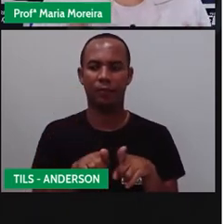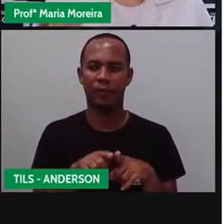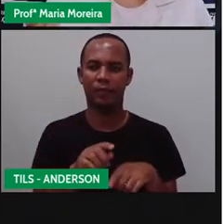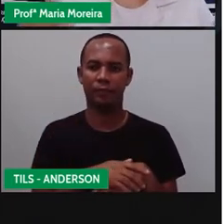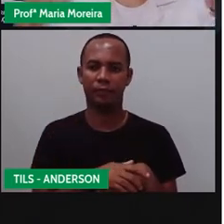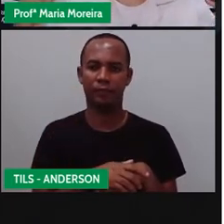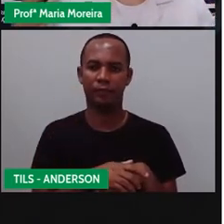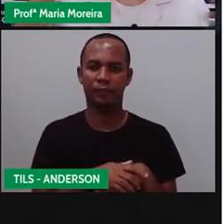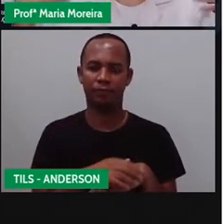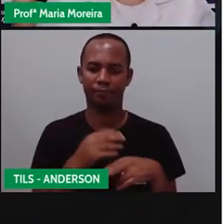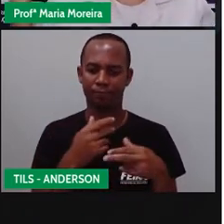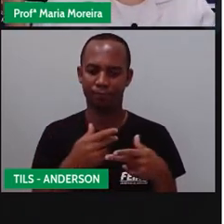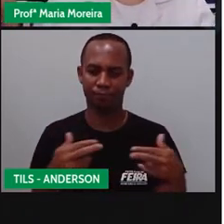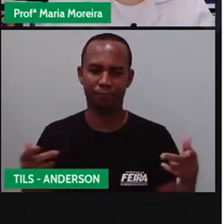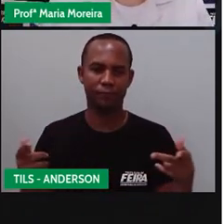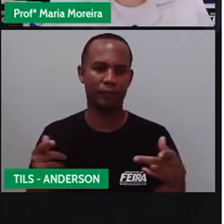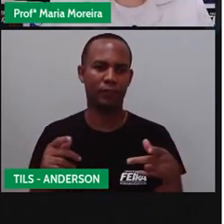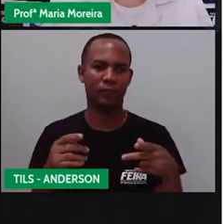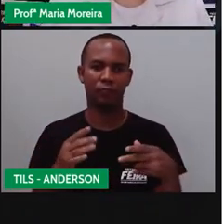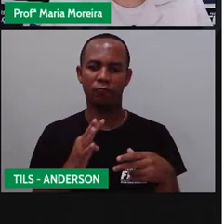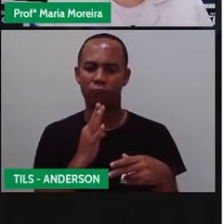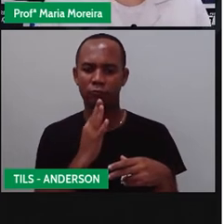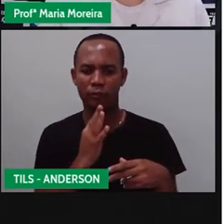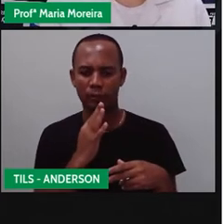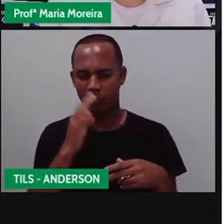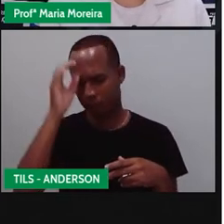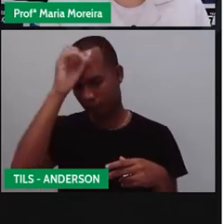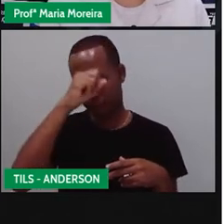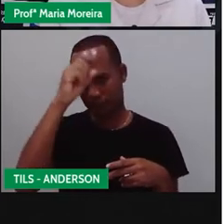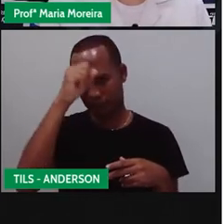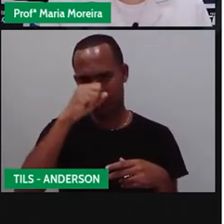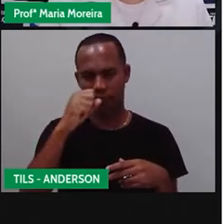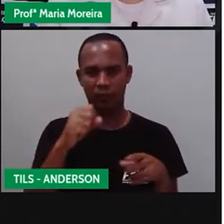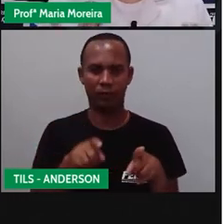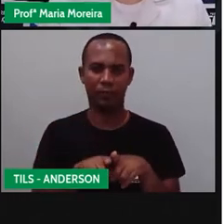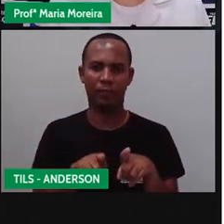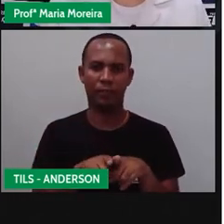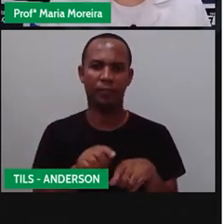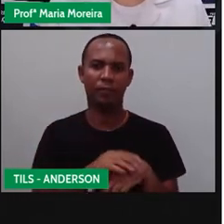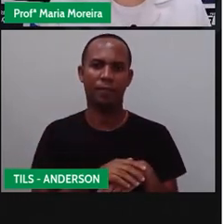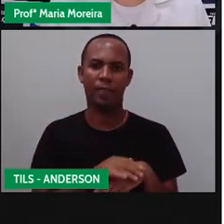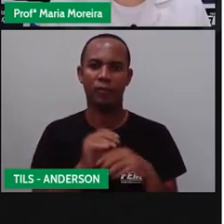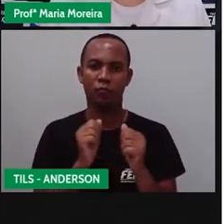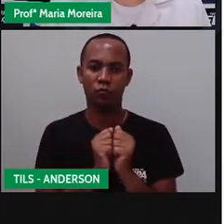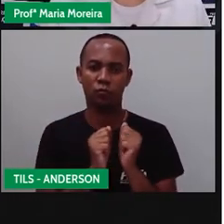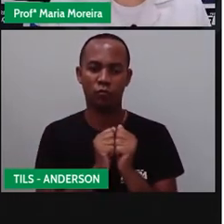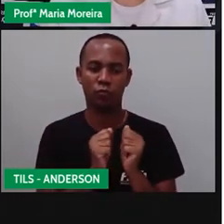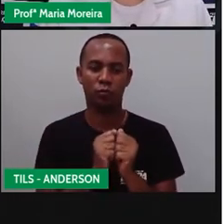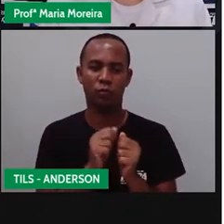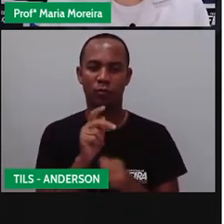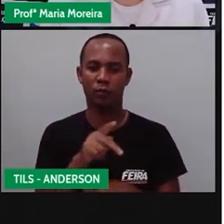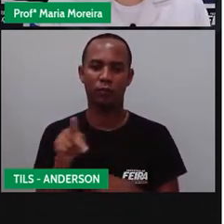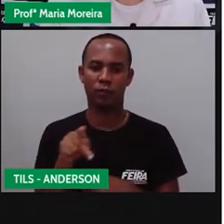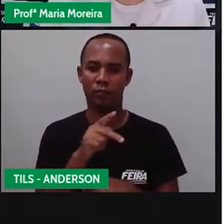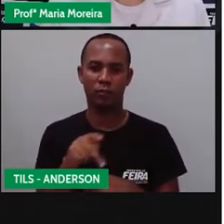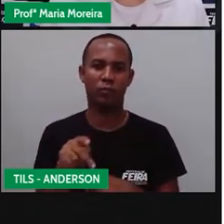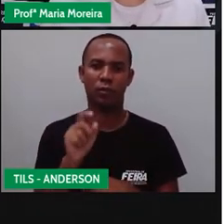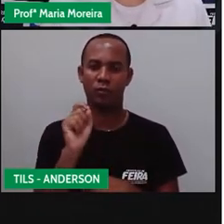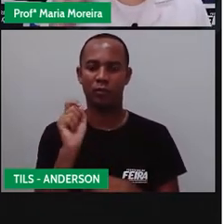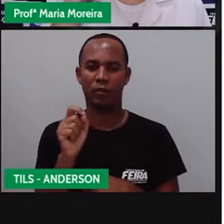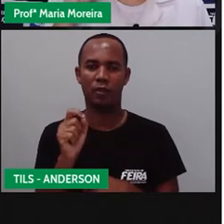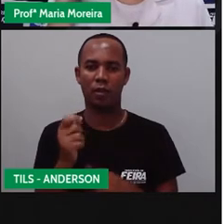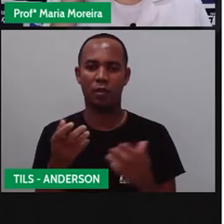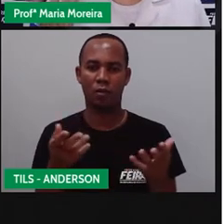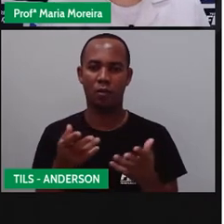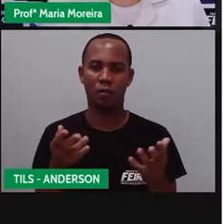E aí, a foi ampliando. A Pramaria ampliou o conhecimento dela com relação a Libras. E vocês, junto com a Pramaria também. E hoje, né,